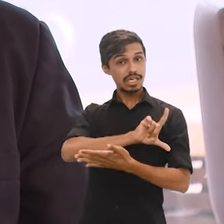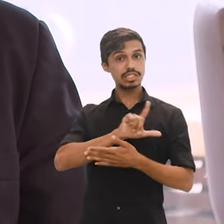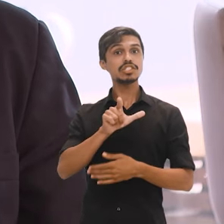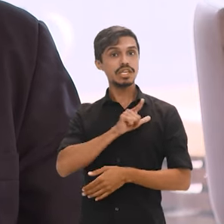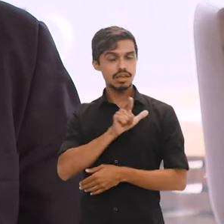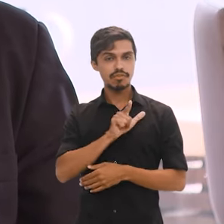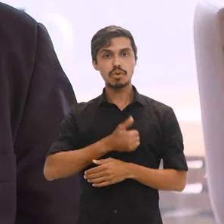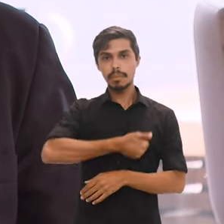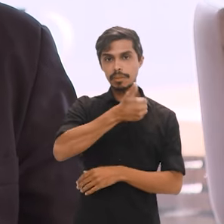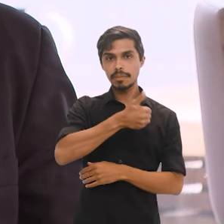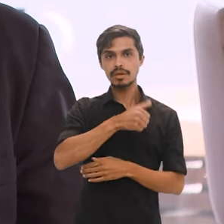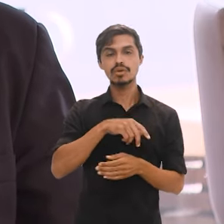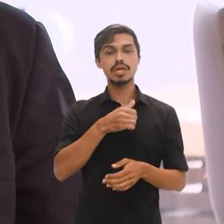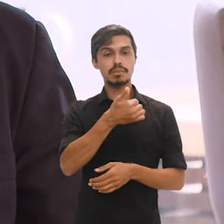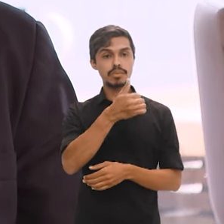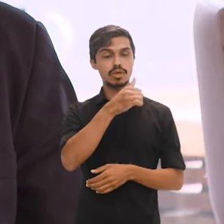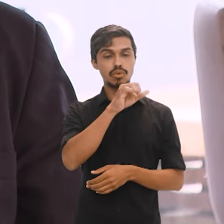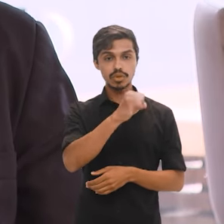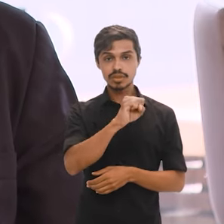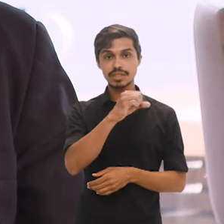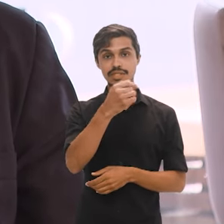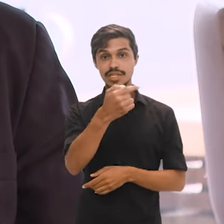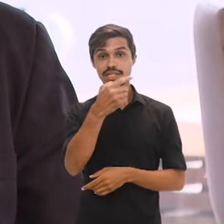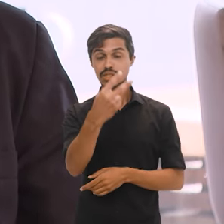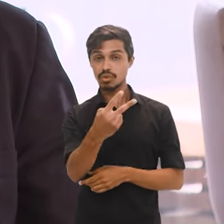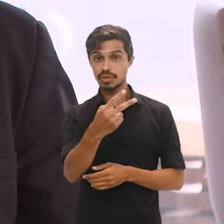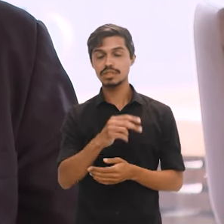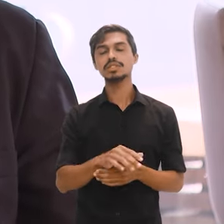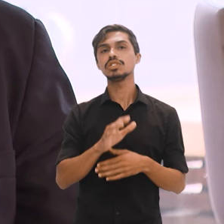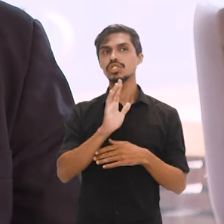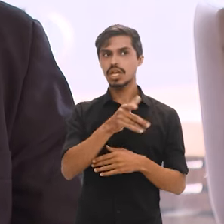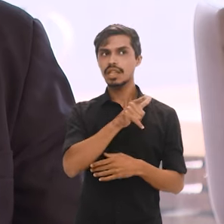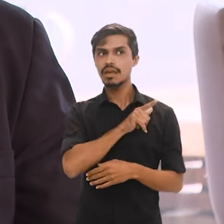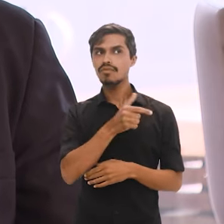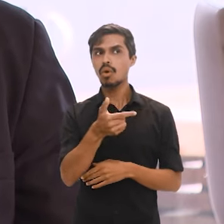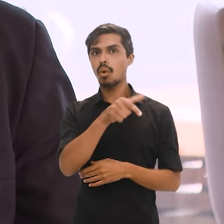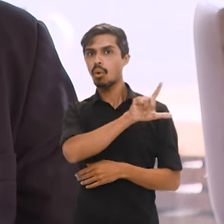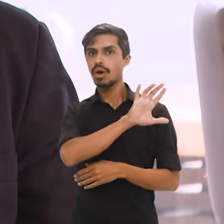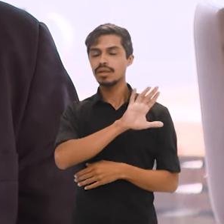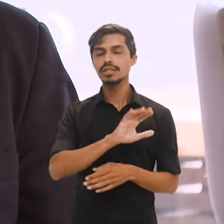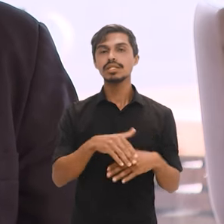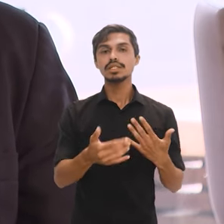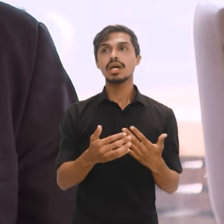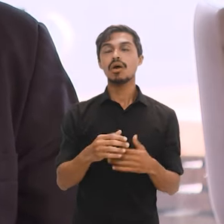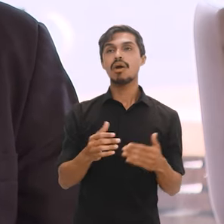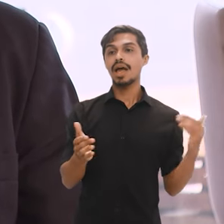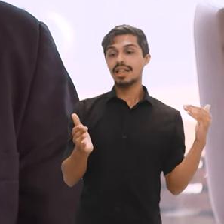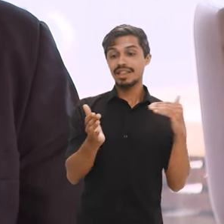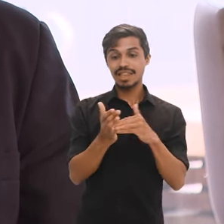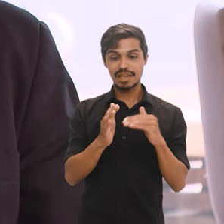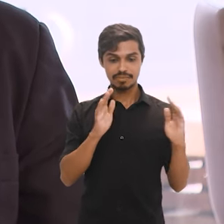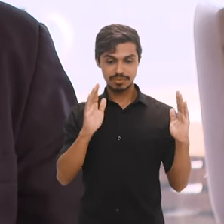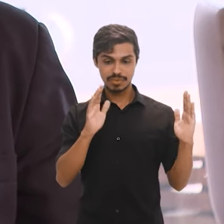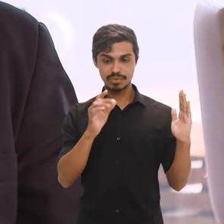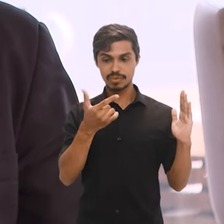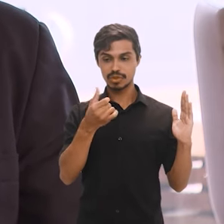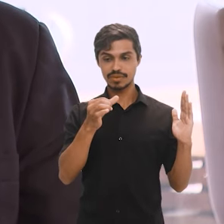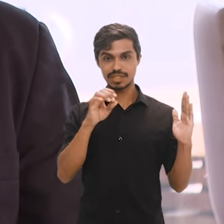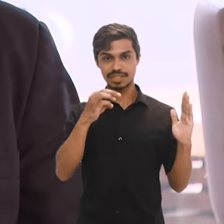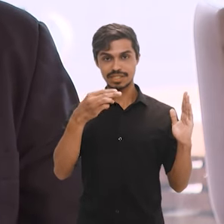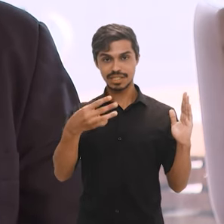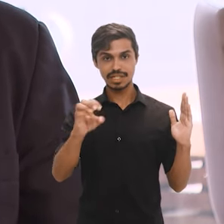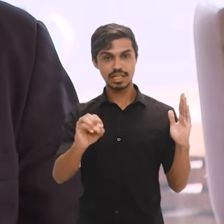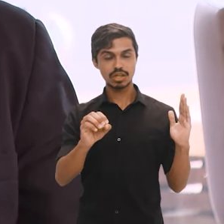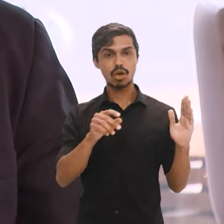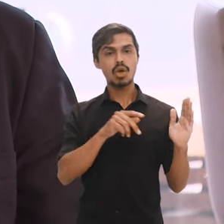em 1920. O primeiro censo é de 1872. Então, esse período, até antes de 1930, o censo que era